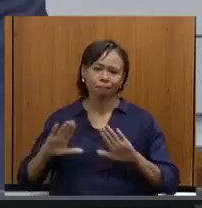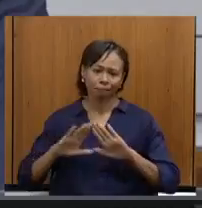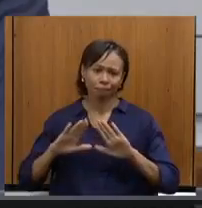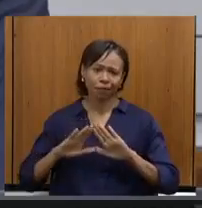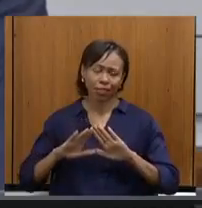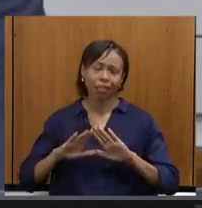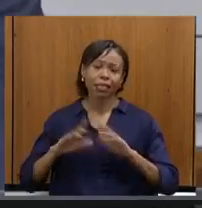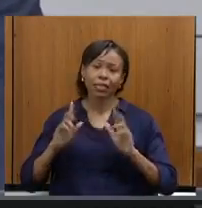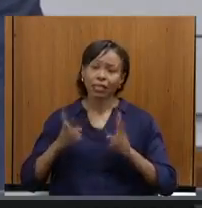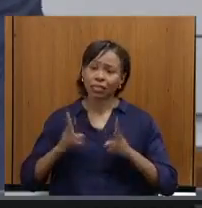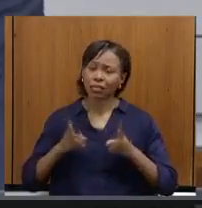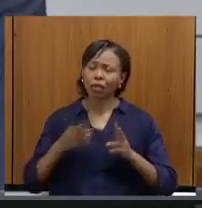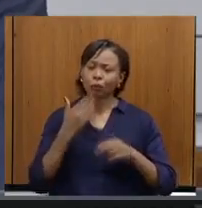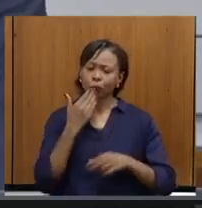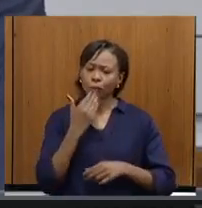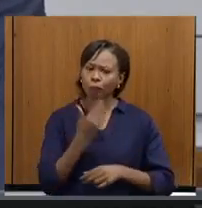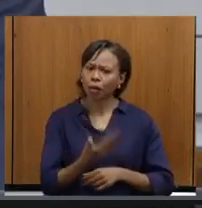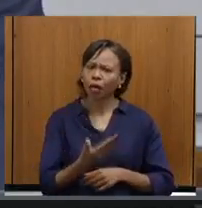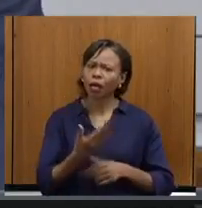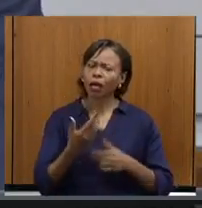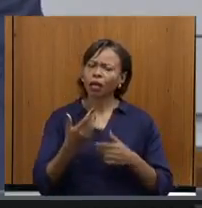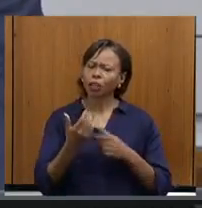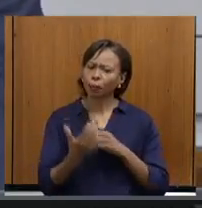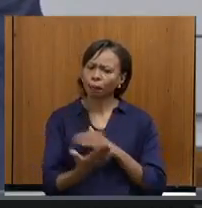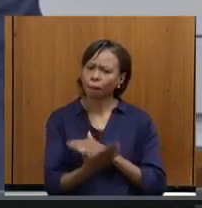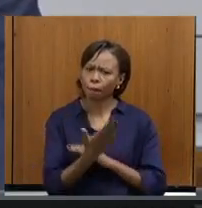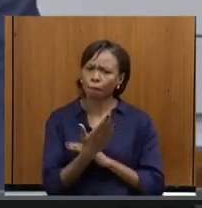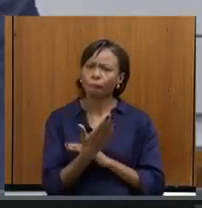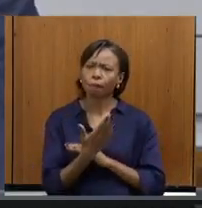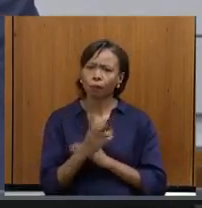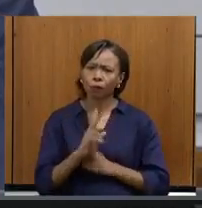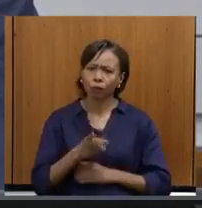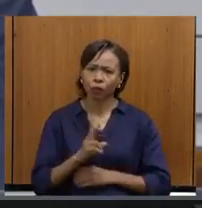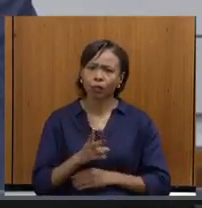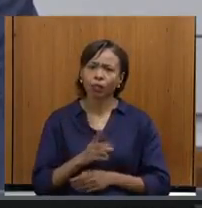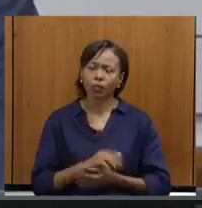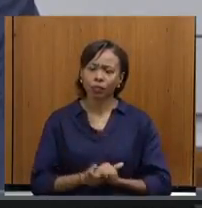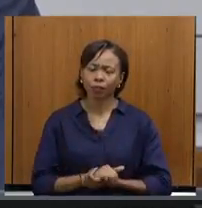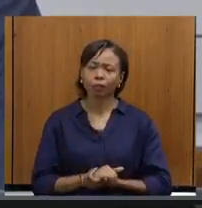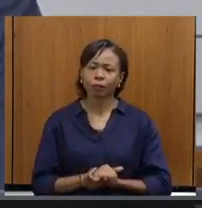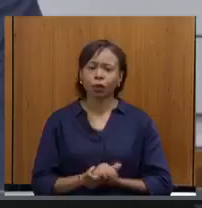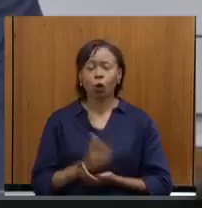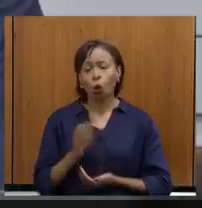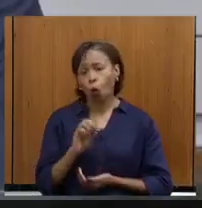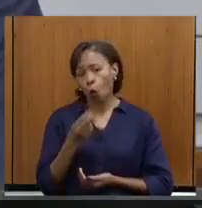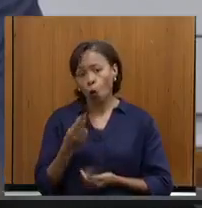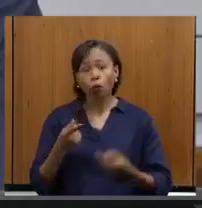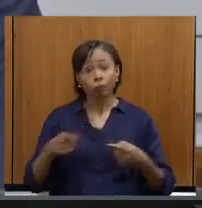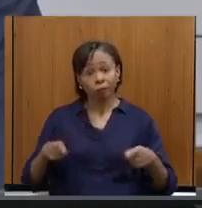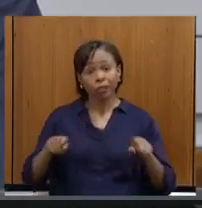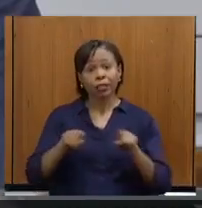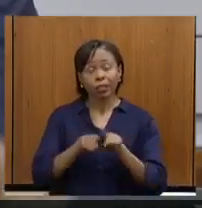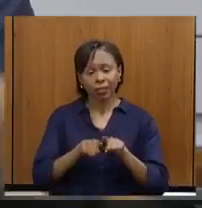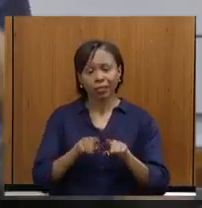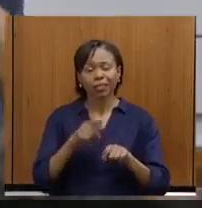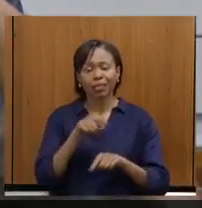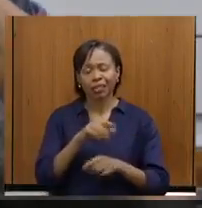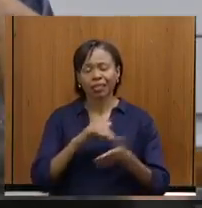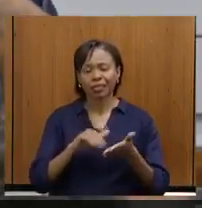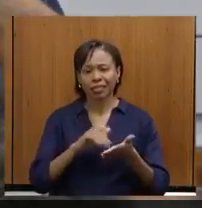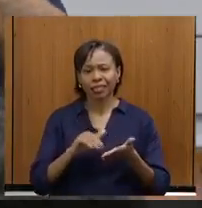demandado e solicitado apoio ou alguma parceria através dessa secretaria.